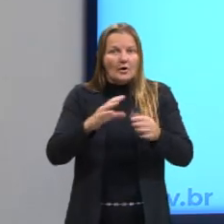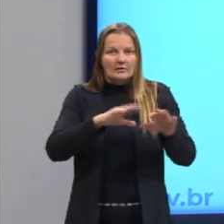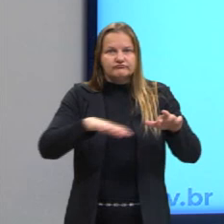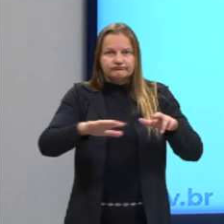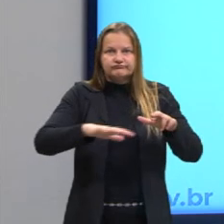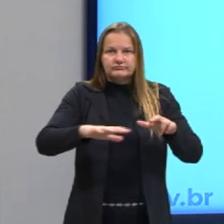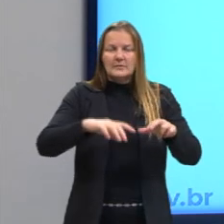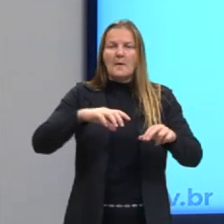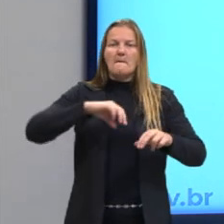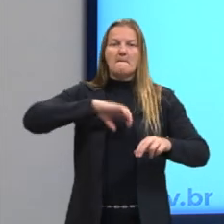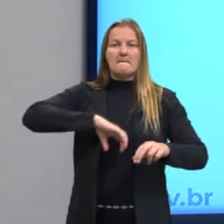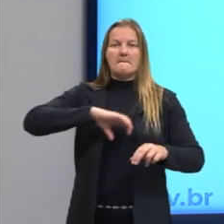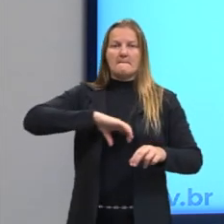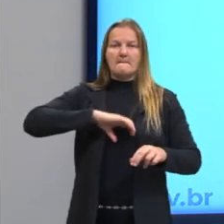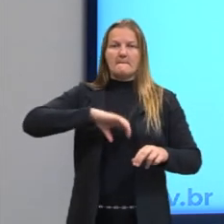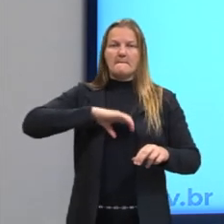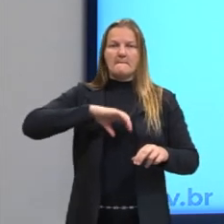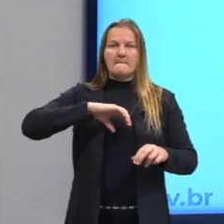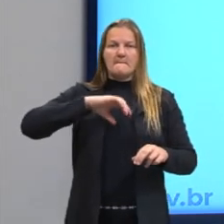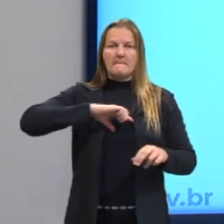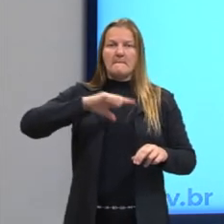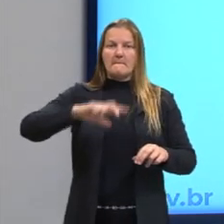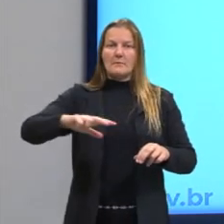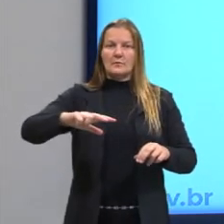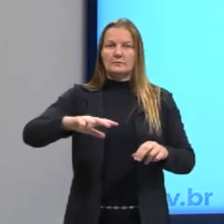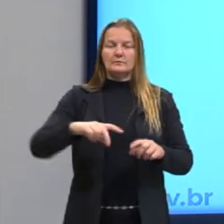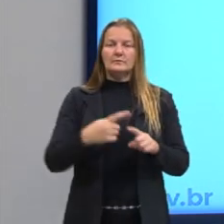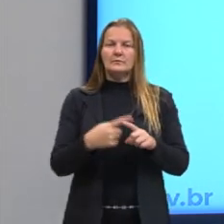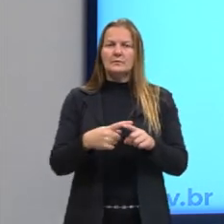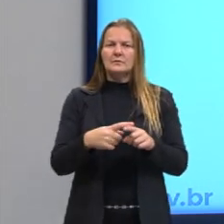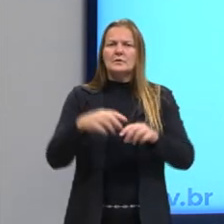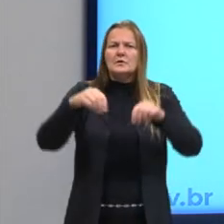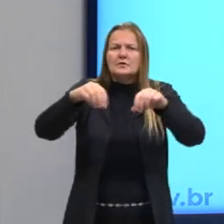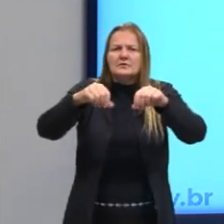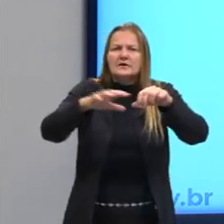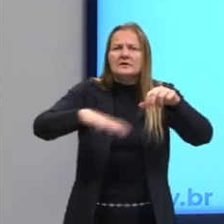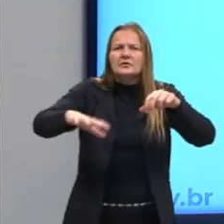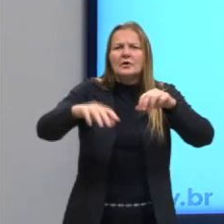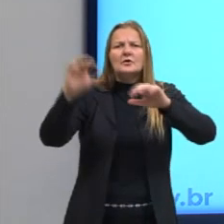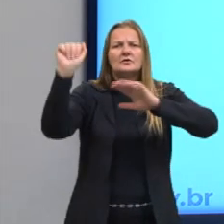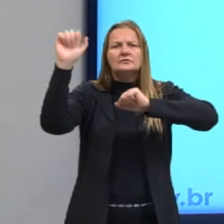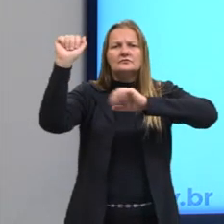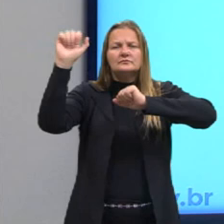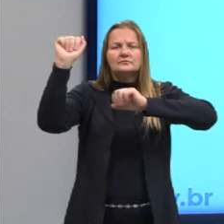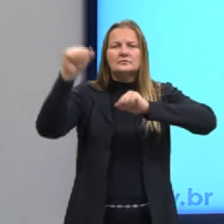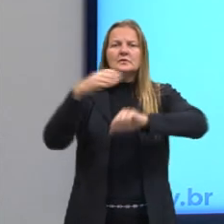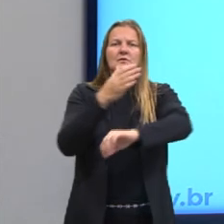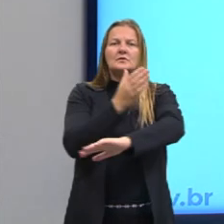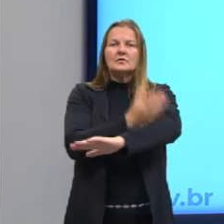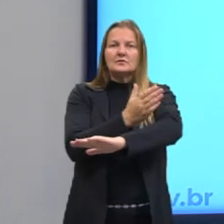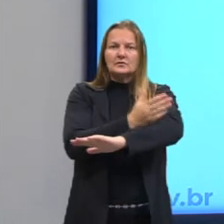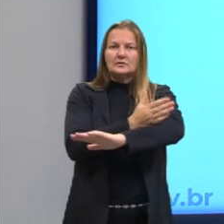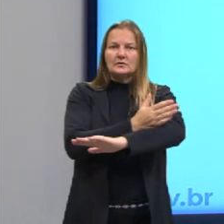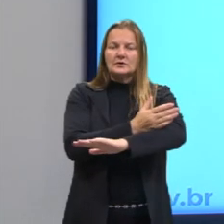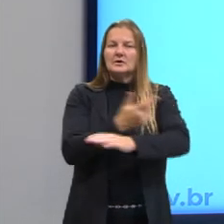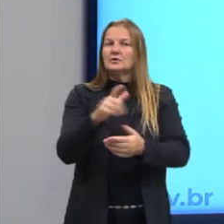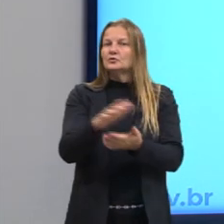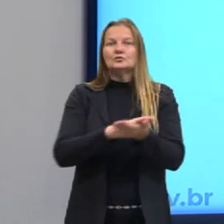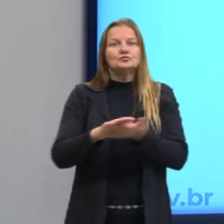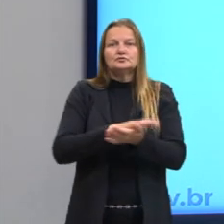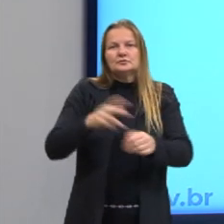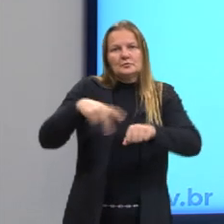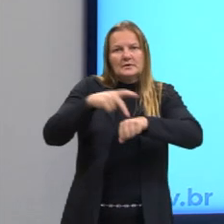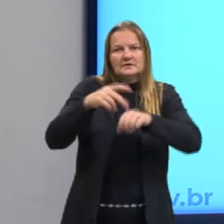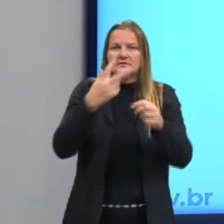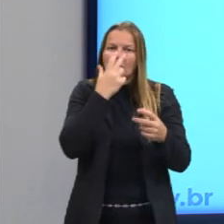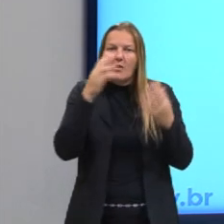esse outro, né, território aqui é o território da Espanha. Na Idade Média, não existiam esses países,